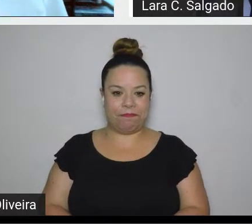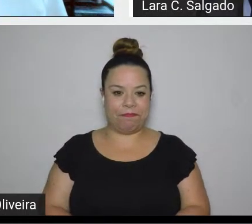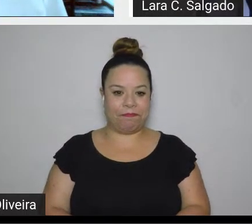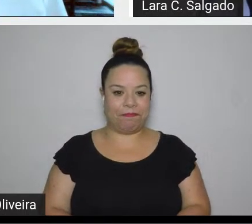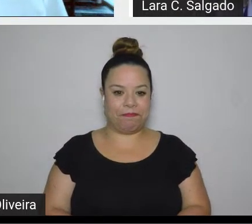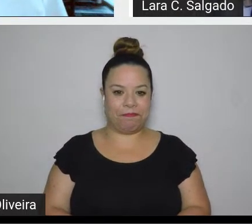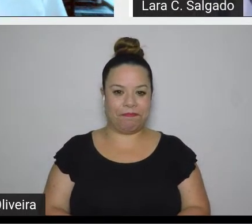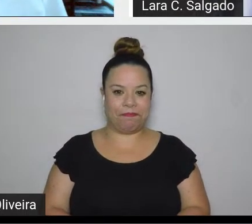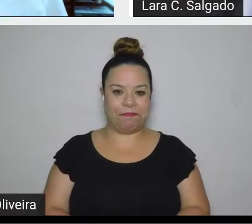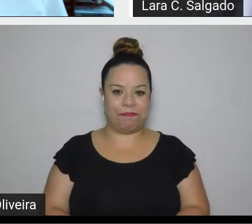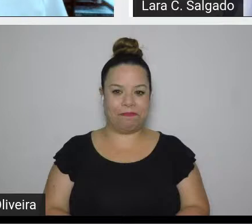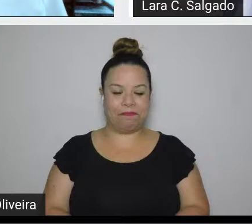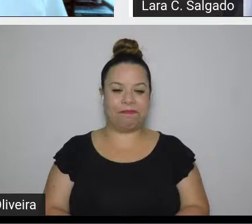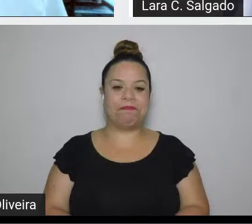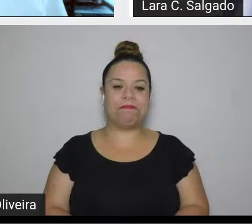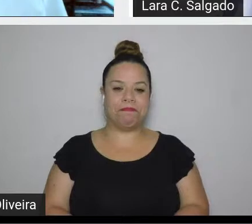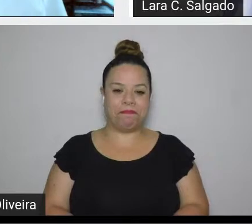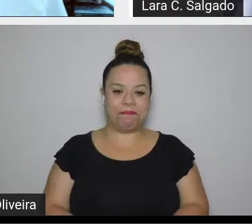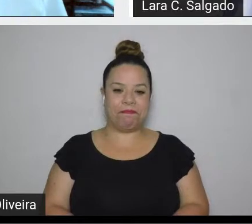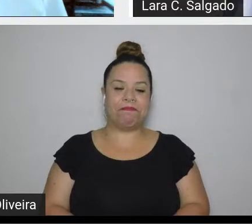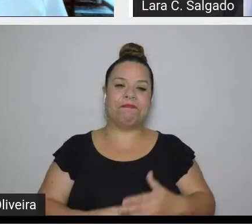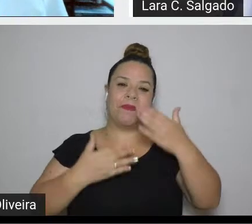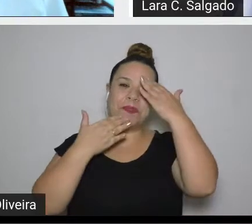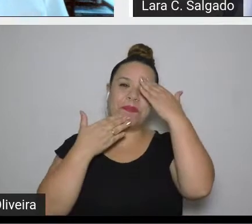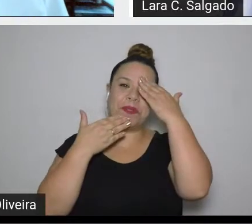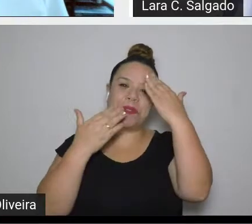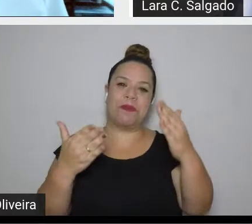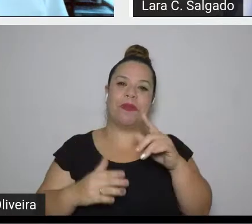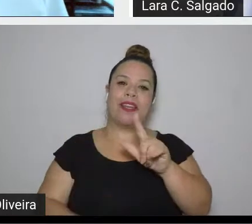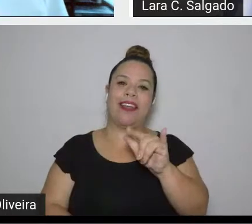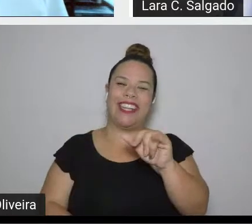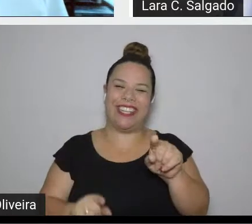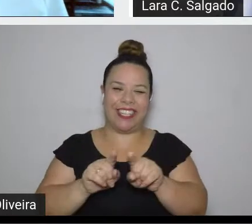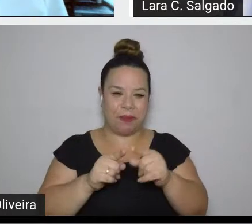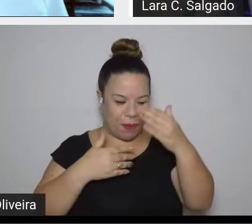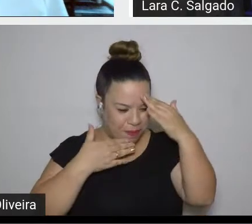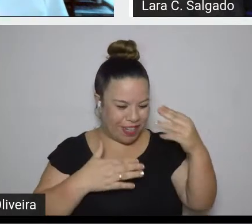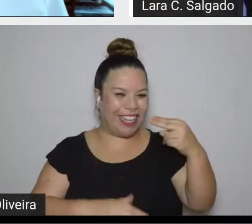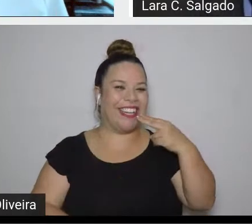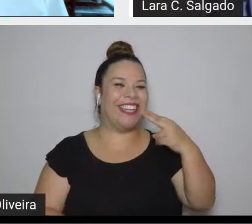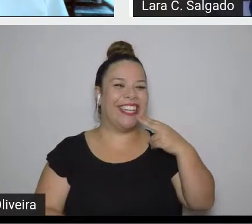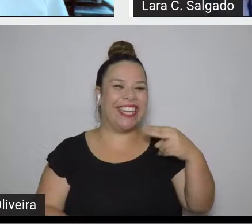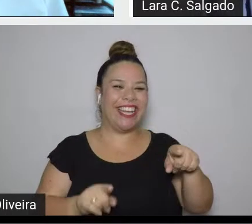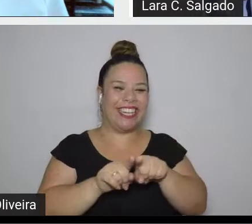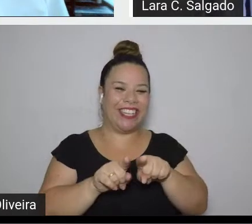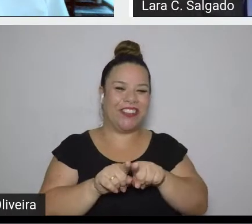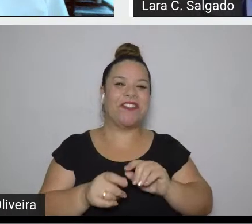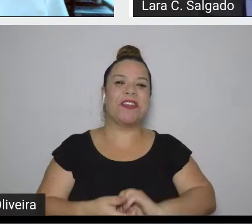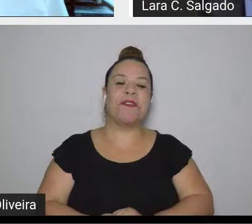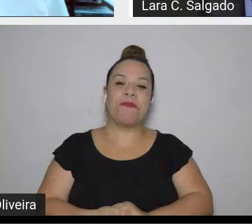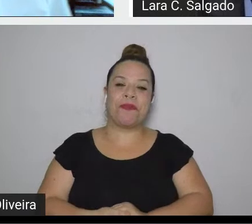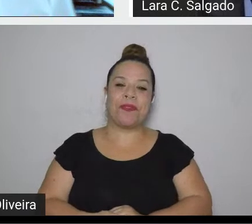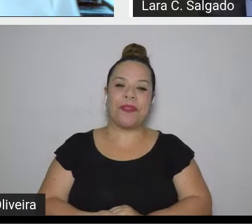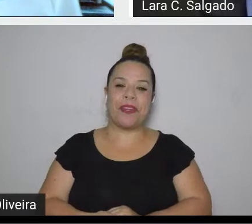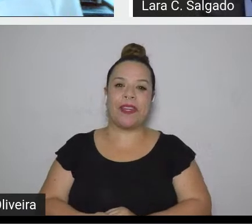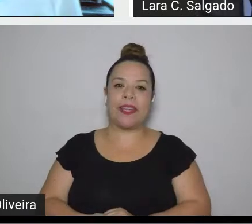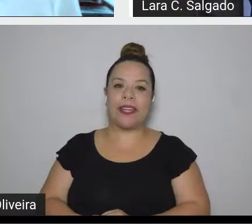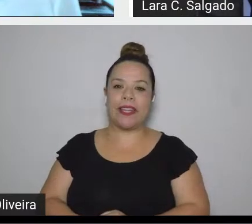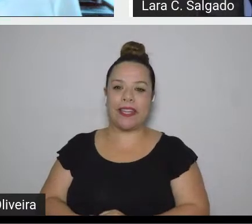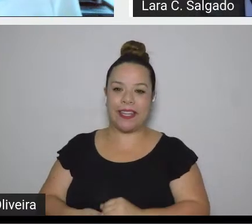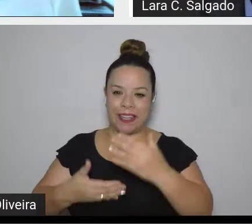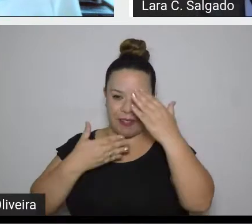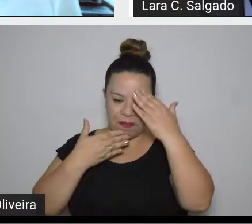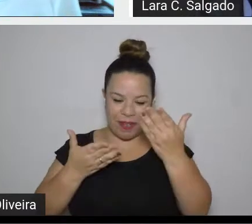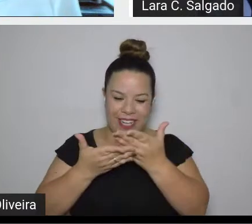Muito obrigada Leila muito obrigada Nara obrigada obrigada a